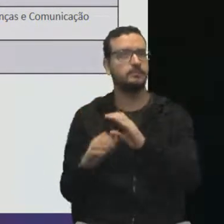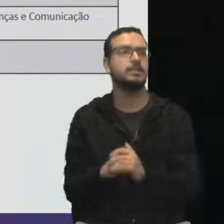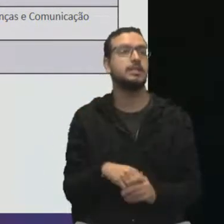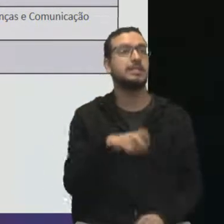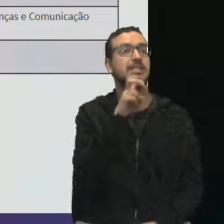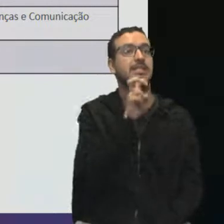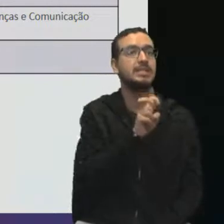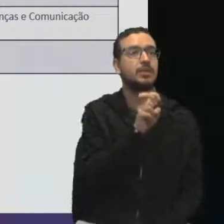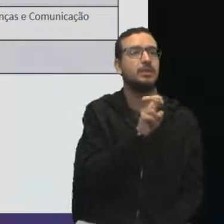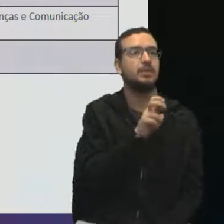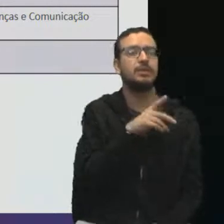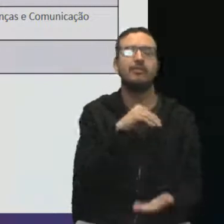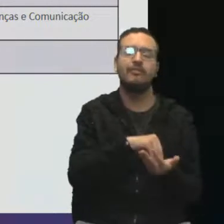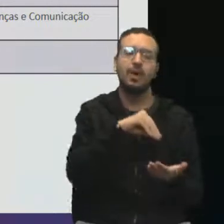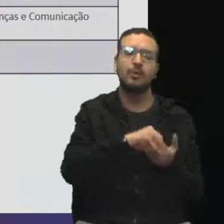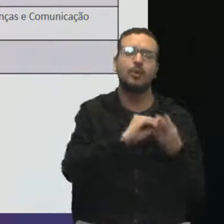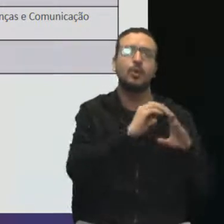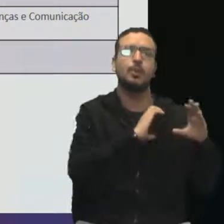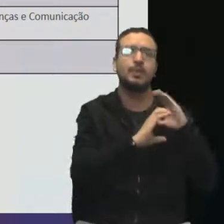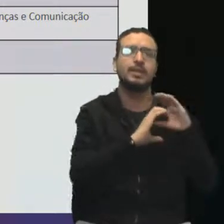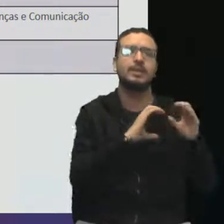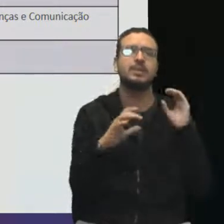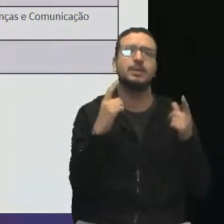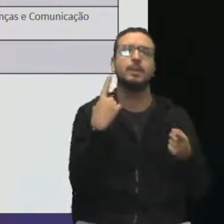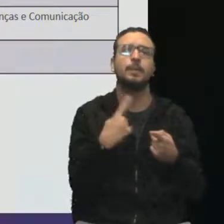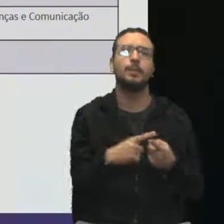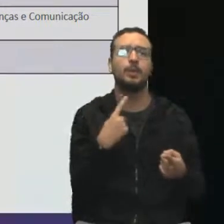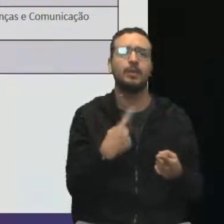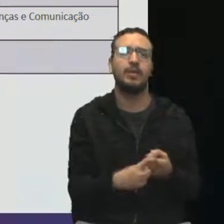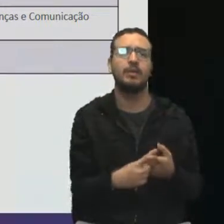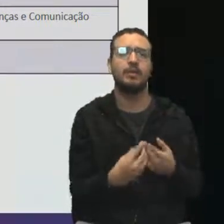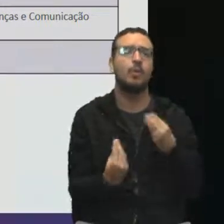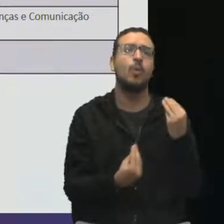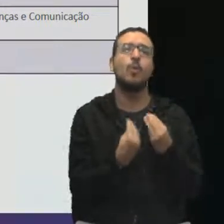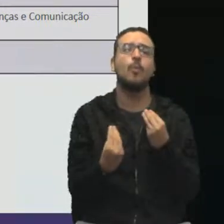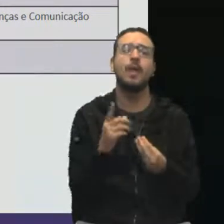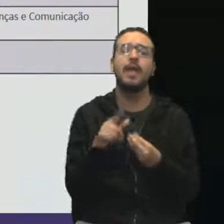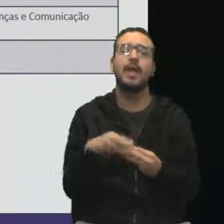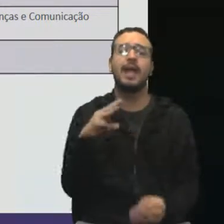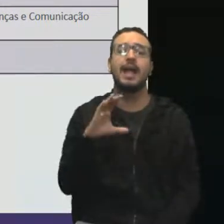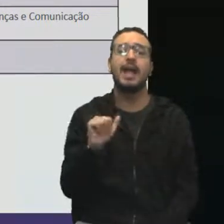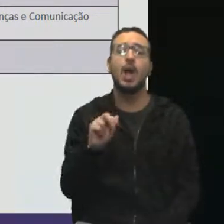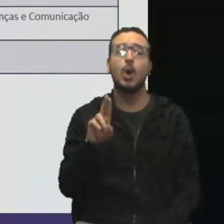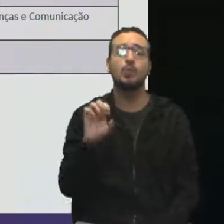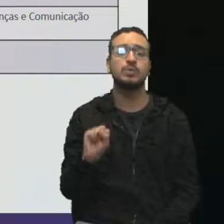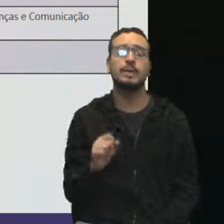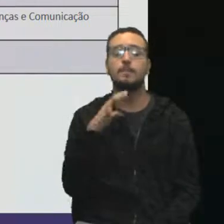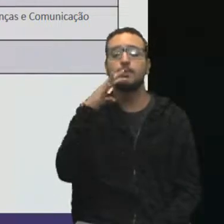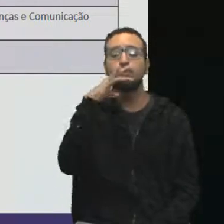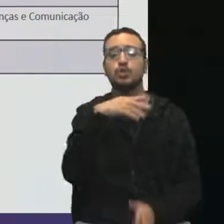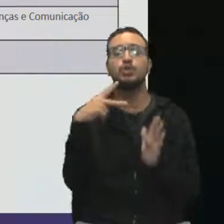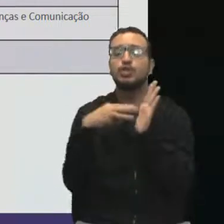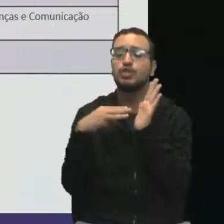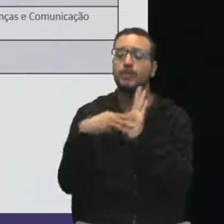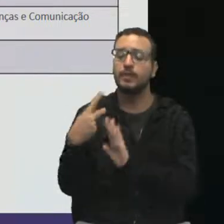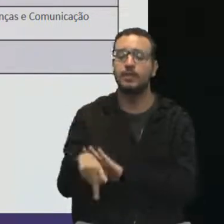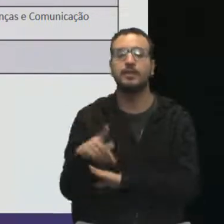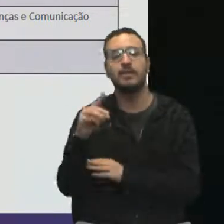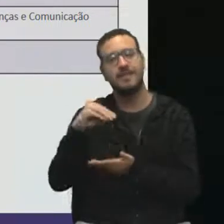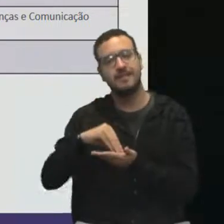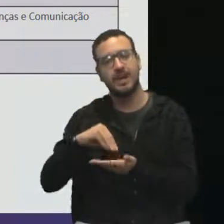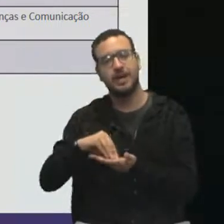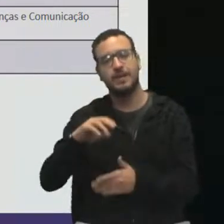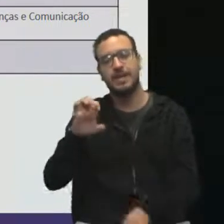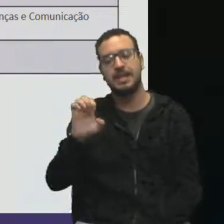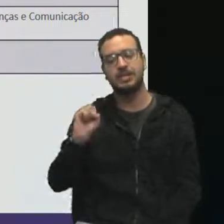comunicação e imposição. Como é que eu resolvo isso? Onde é que está essa causa na verdade? Causa é falha no escopo,